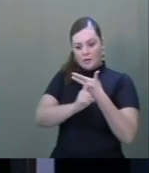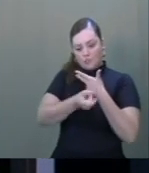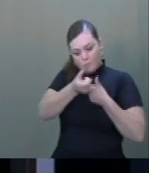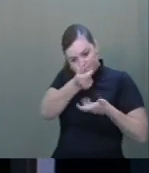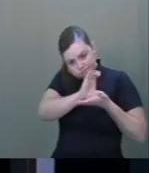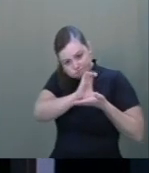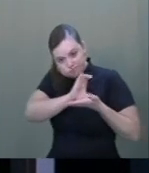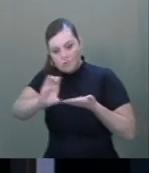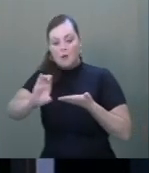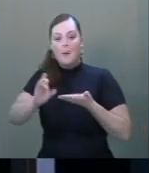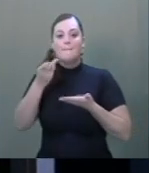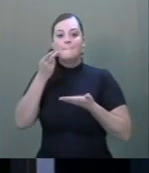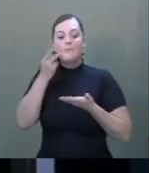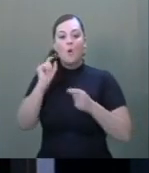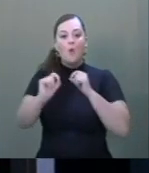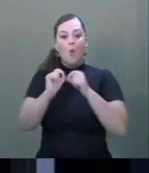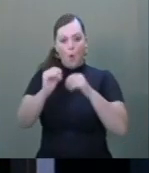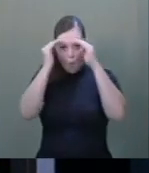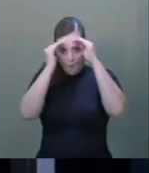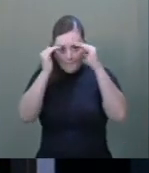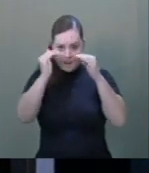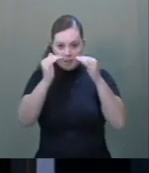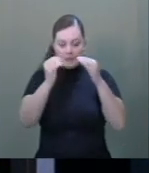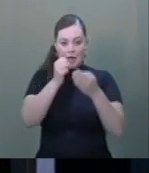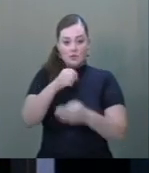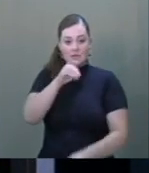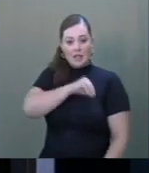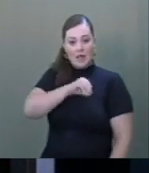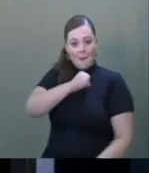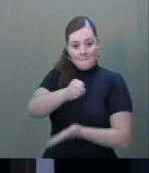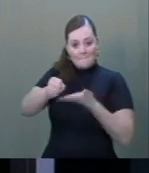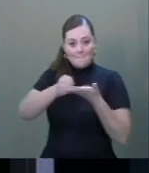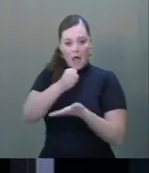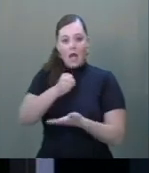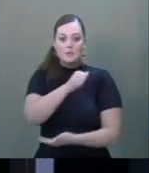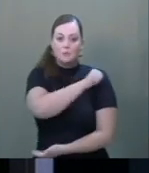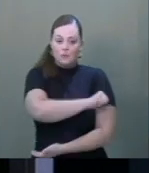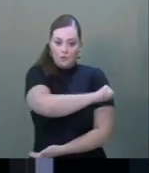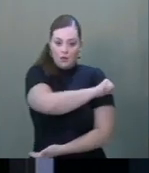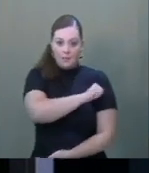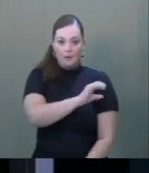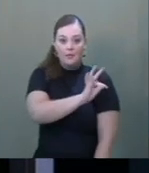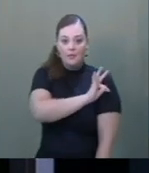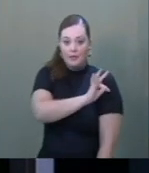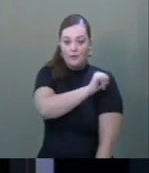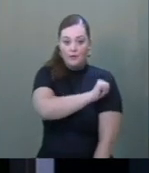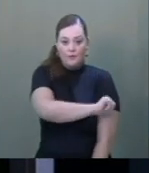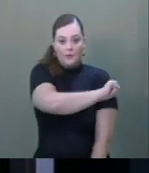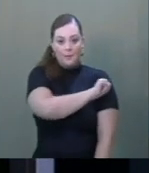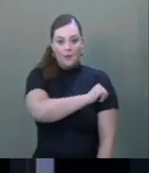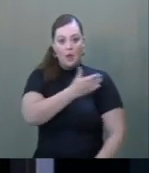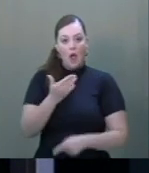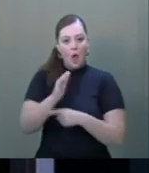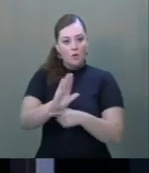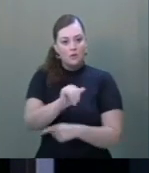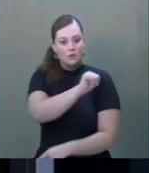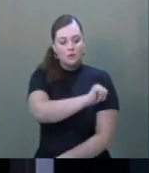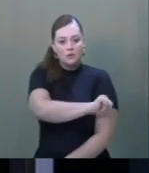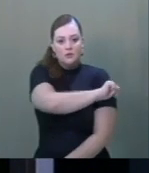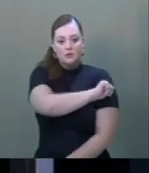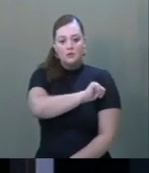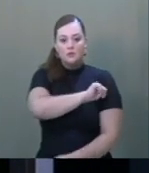para o cumprimento dos pisos salariais profissionais nacionais para o enfermeiro, o técnico de enfermagem, o auxiliar de